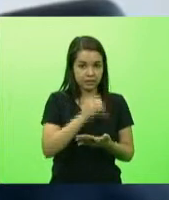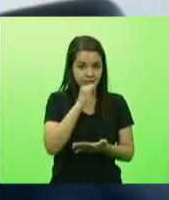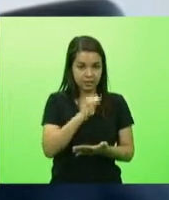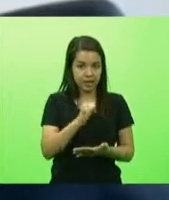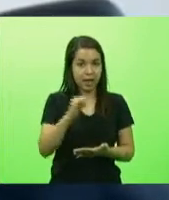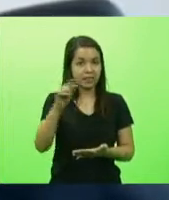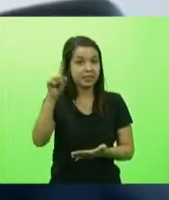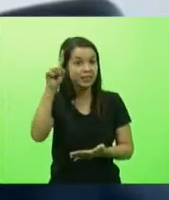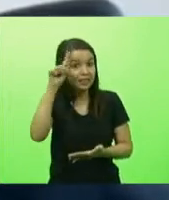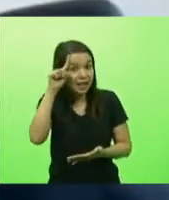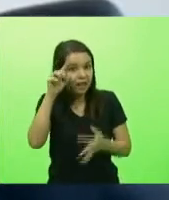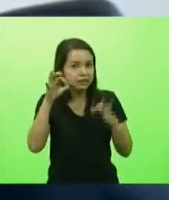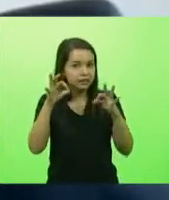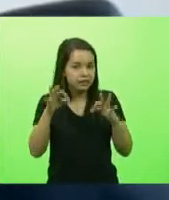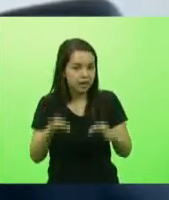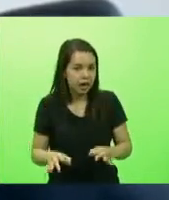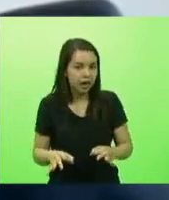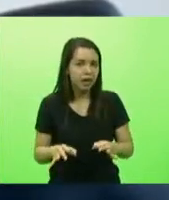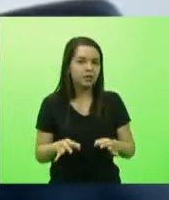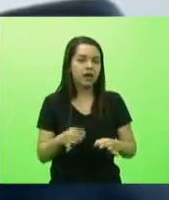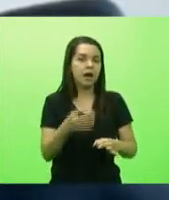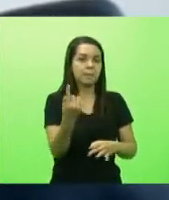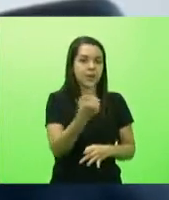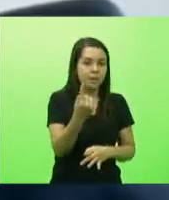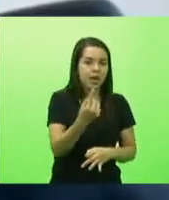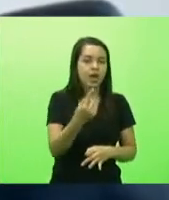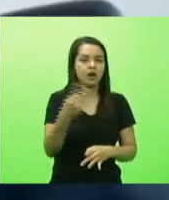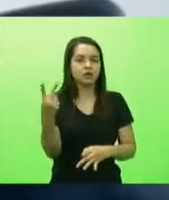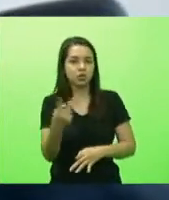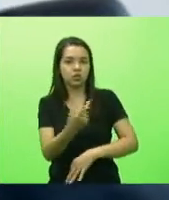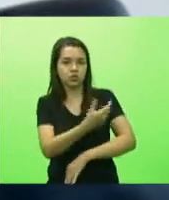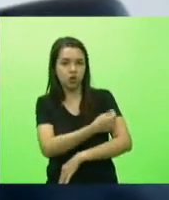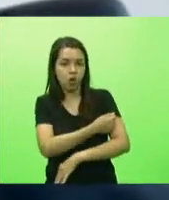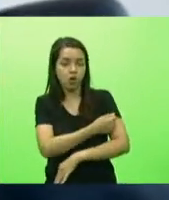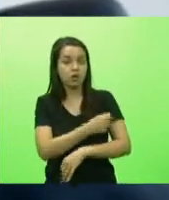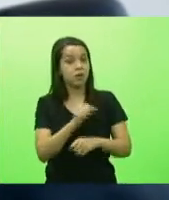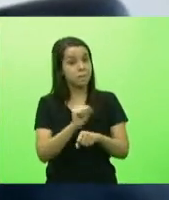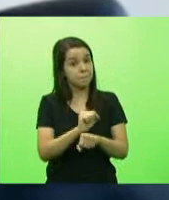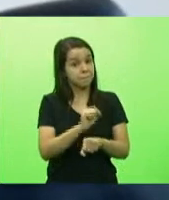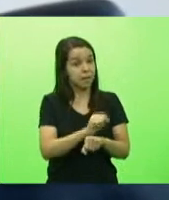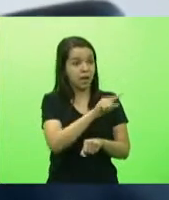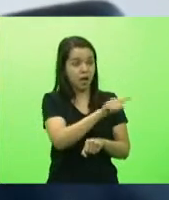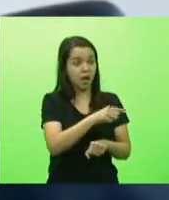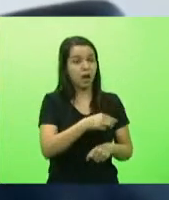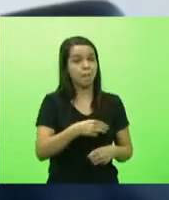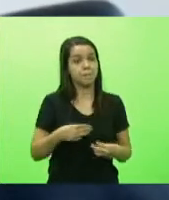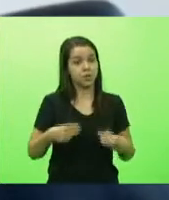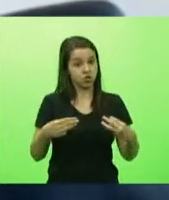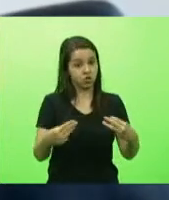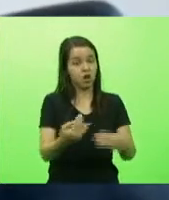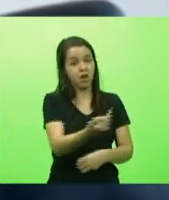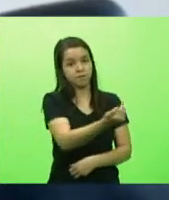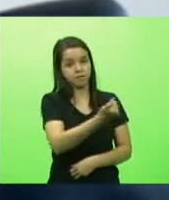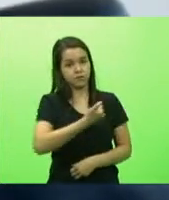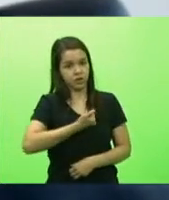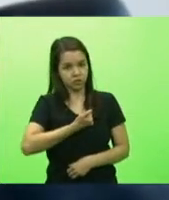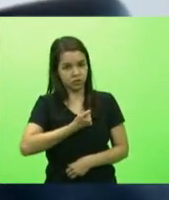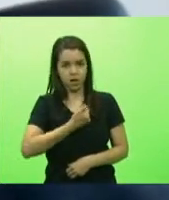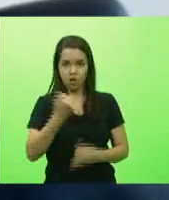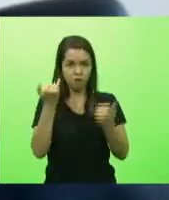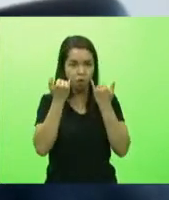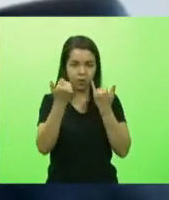quantitativo que vai ser disponibilizado pelo ministério que também não tem essa informação porque isso é de distribuição